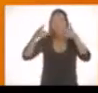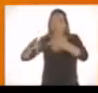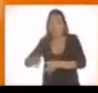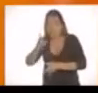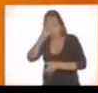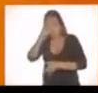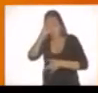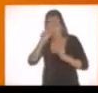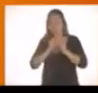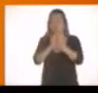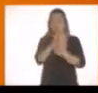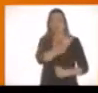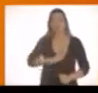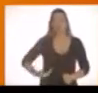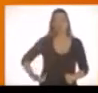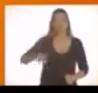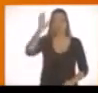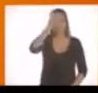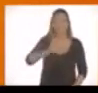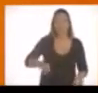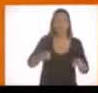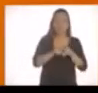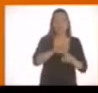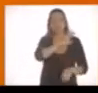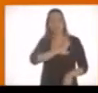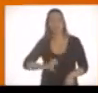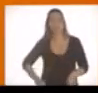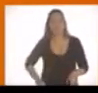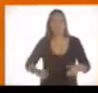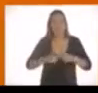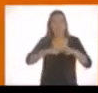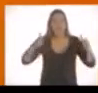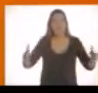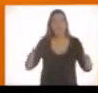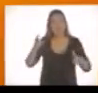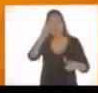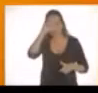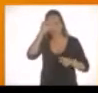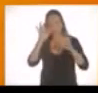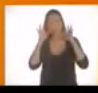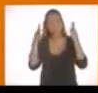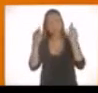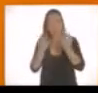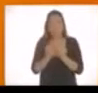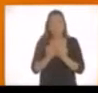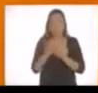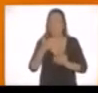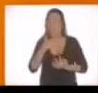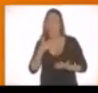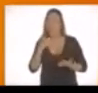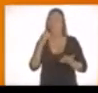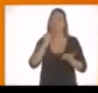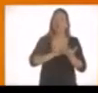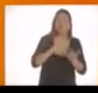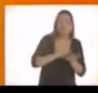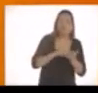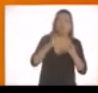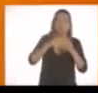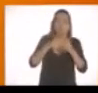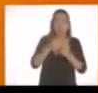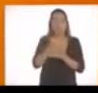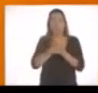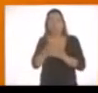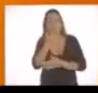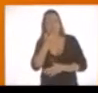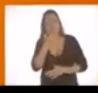Ampliar a oferta de leitos da cidade junto com os governos federal e estadual. Ampliar e melhorar as clínicas da família. Não